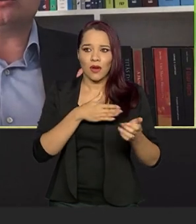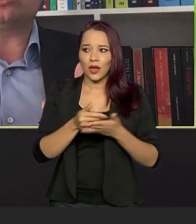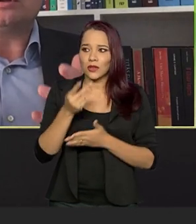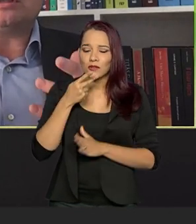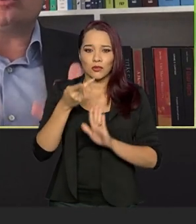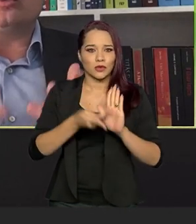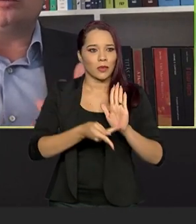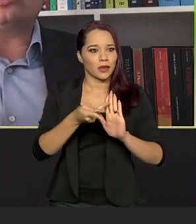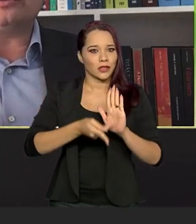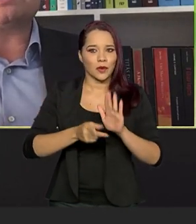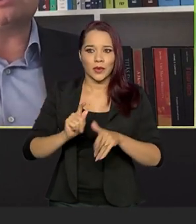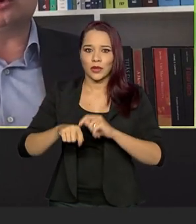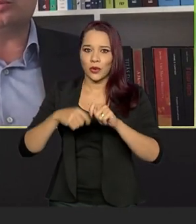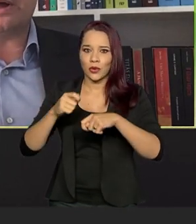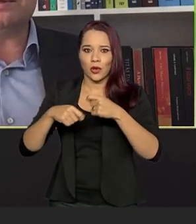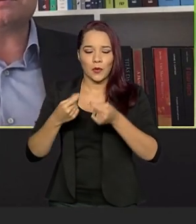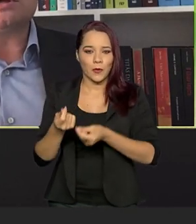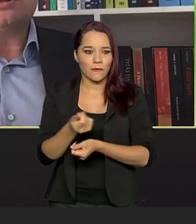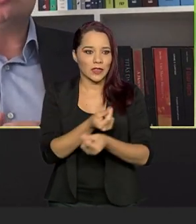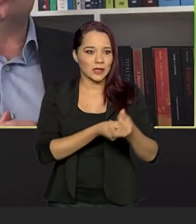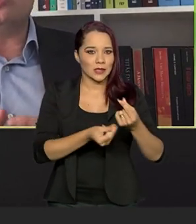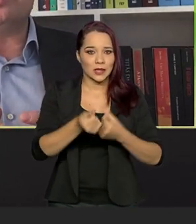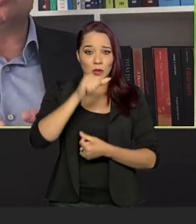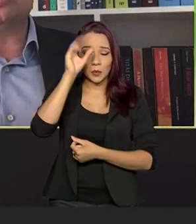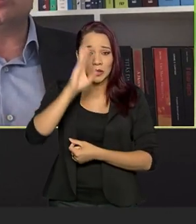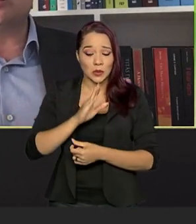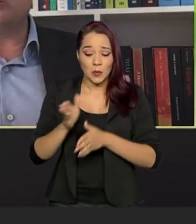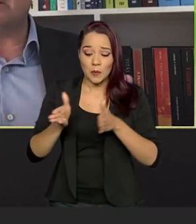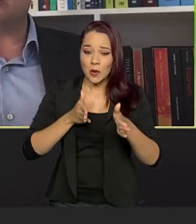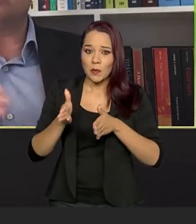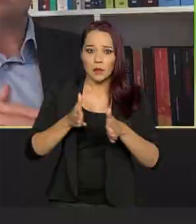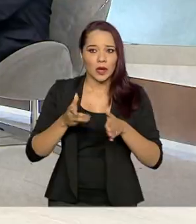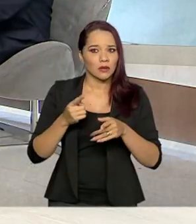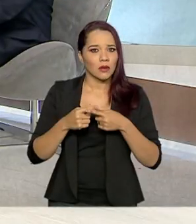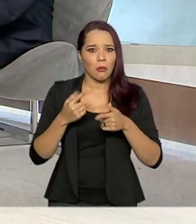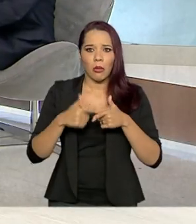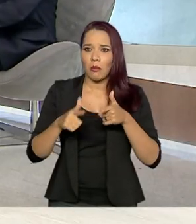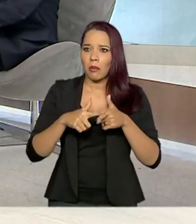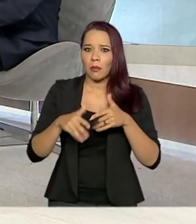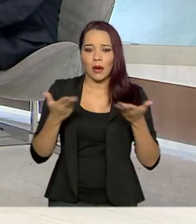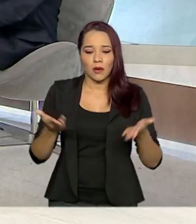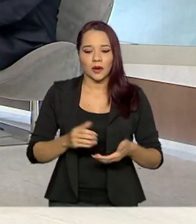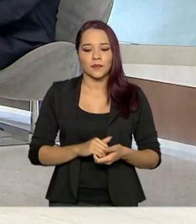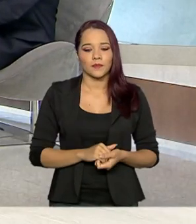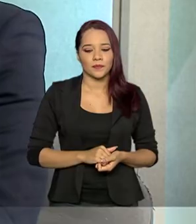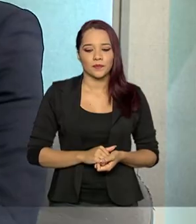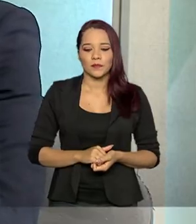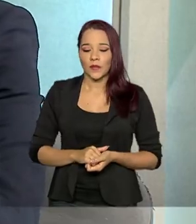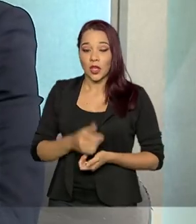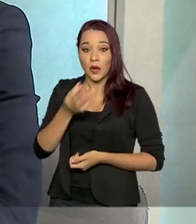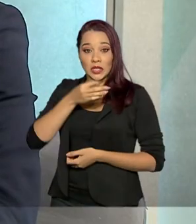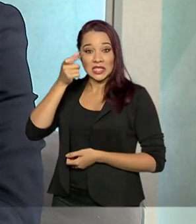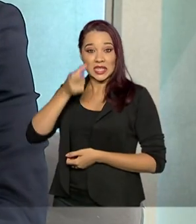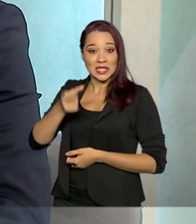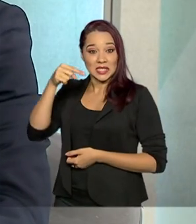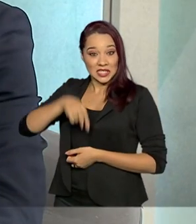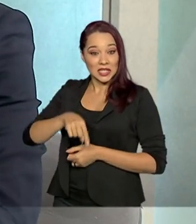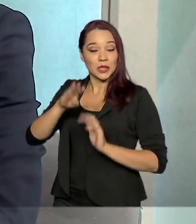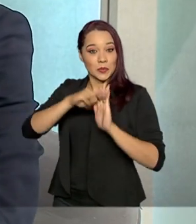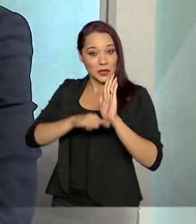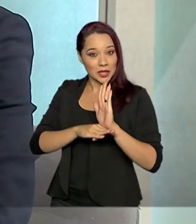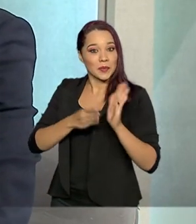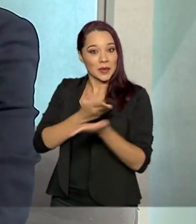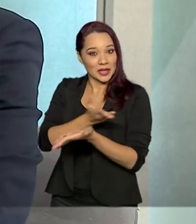planejamento econômico-financeiro do país num momento tão turbulento. É, o que eu acho que é interessante aqui no nosso programa, Catiúcia e